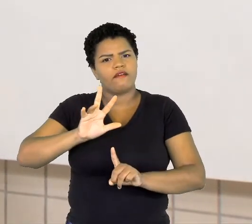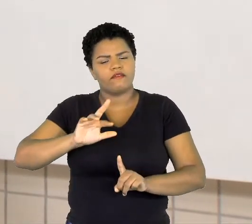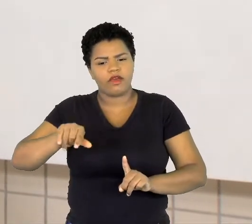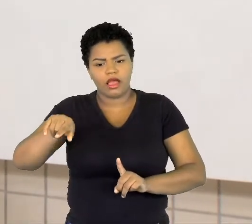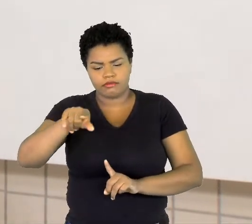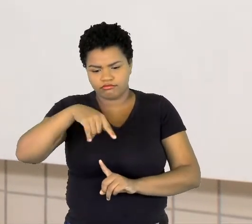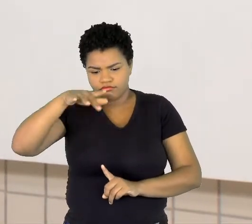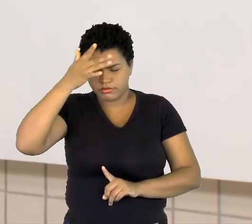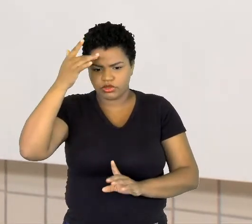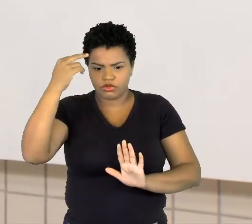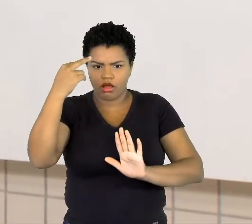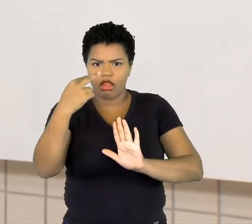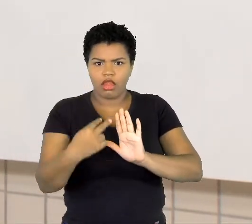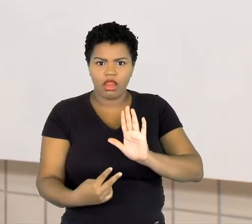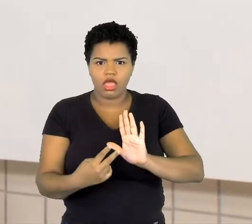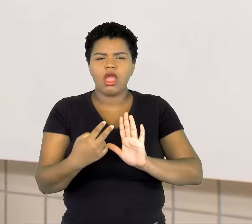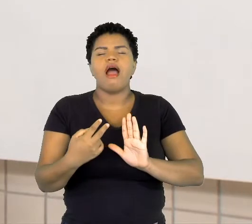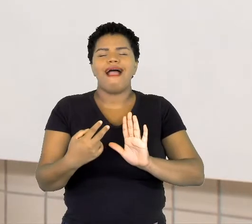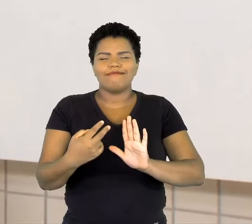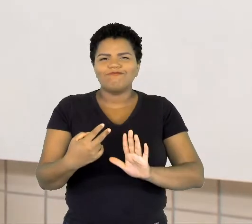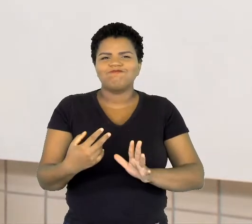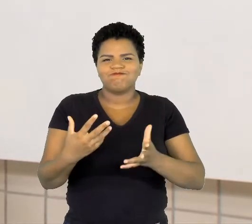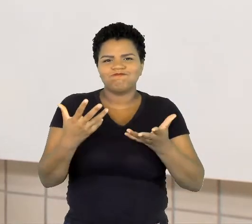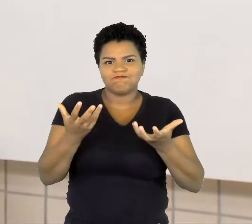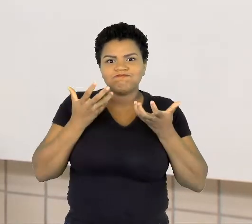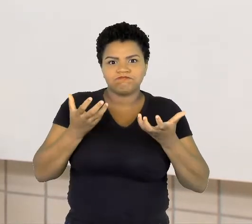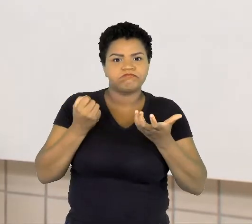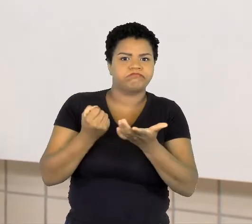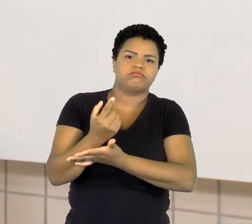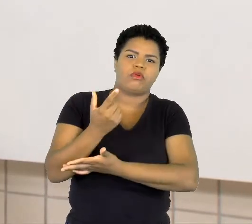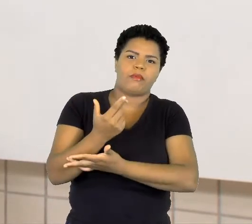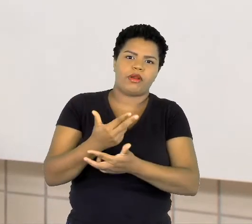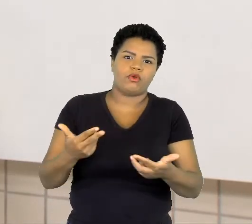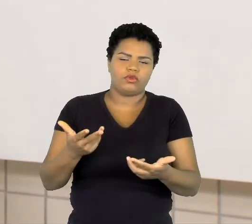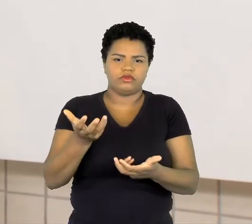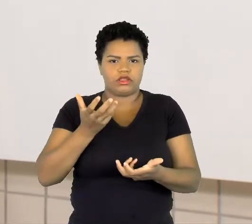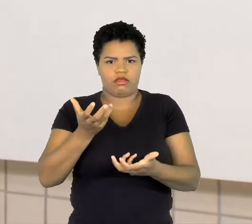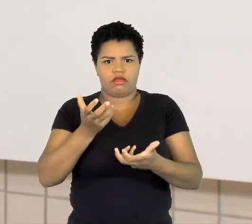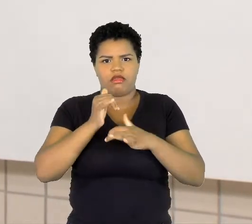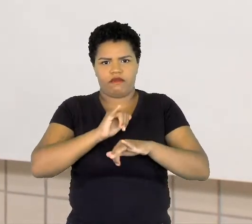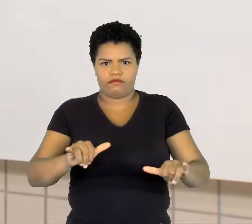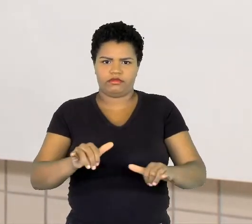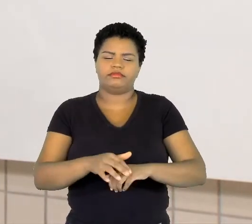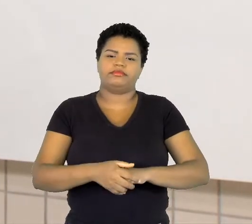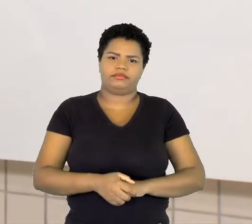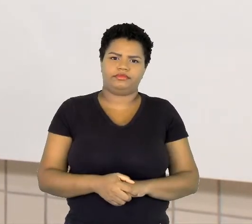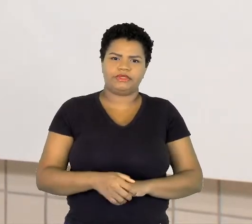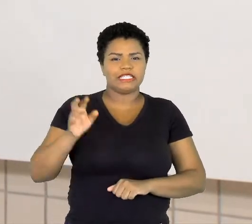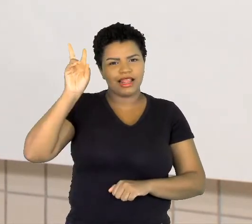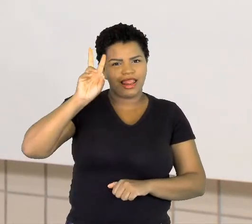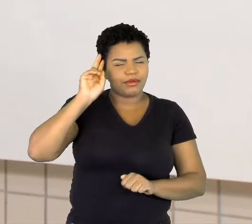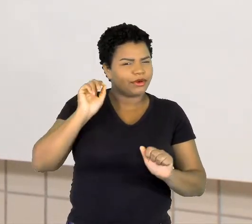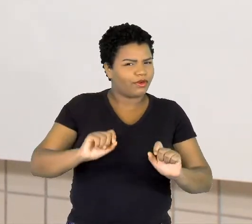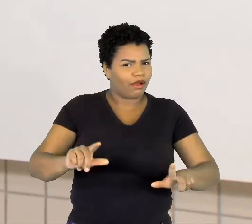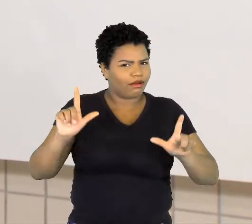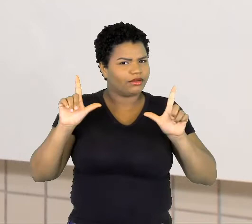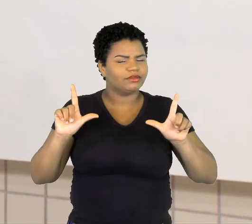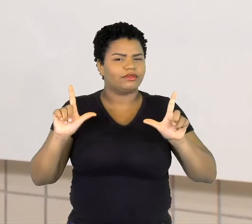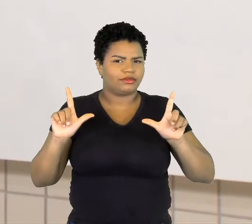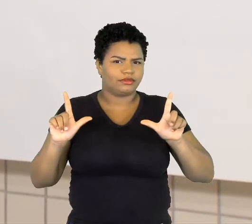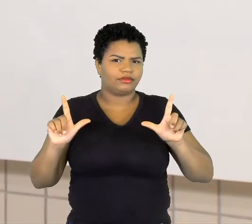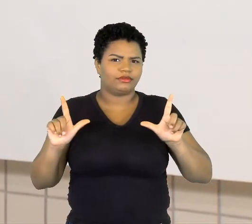alguém daquilo que você precisa. Entendeu? Lembra que eu te falei, citei do cartaz para